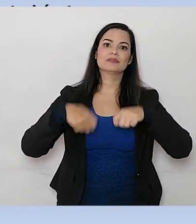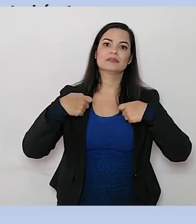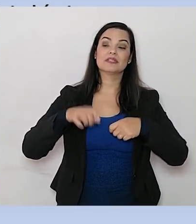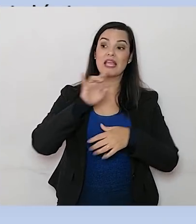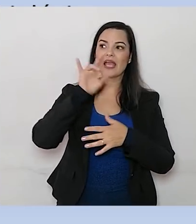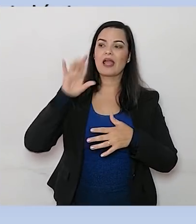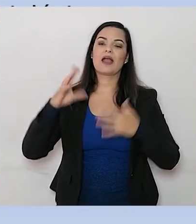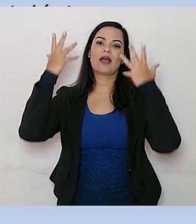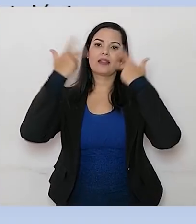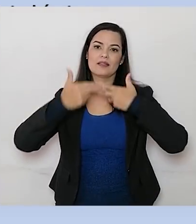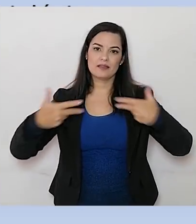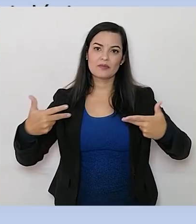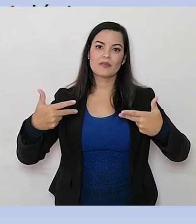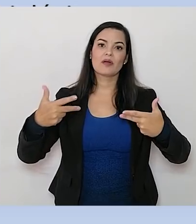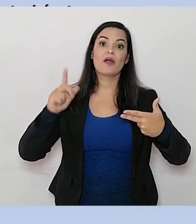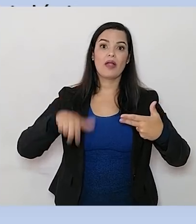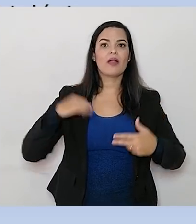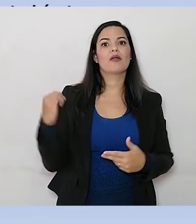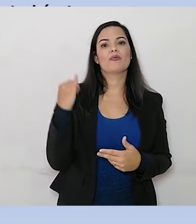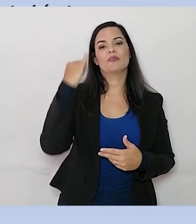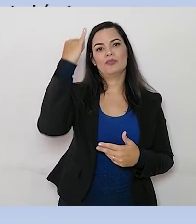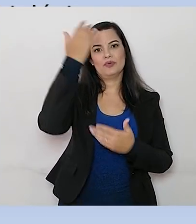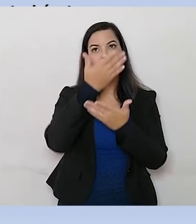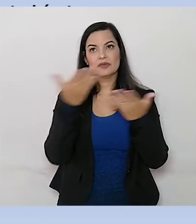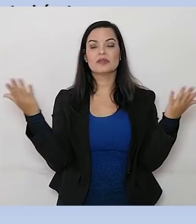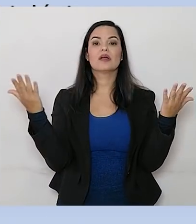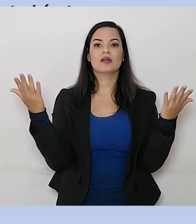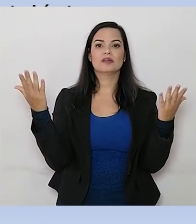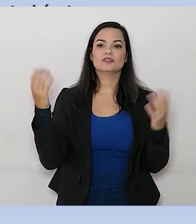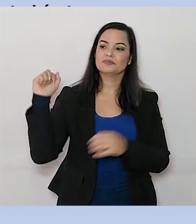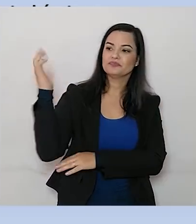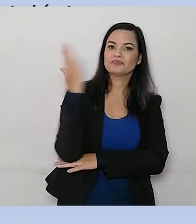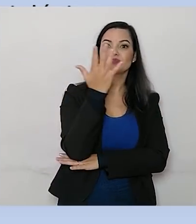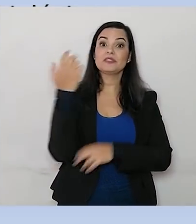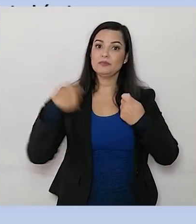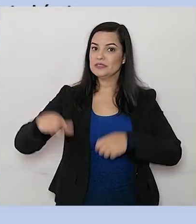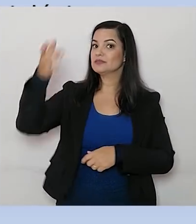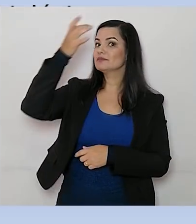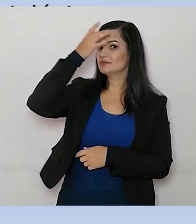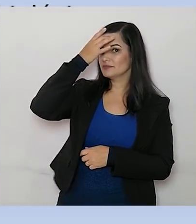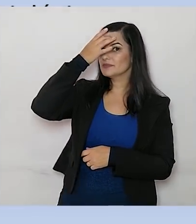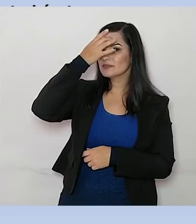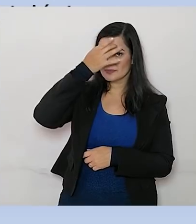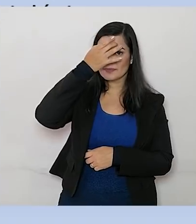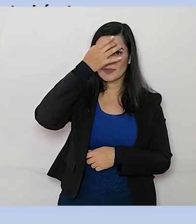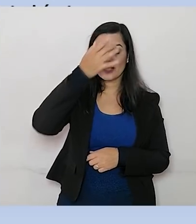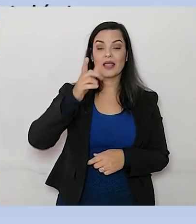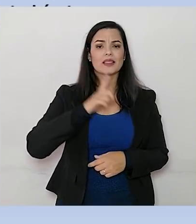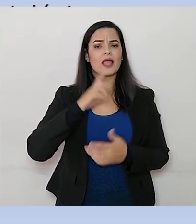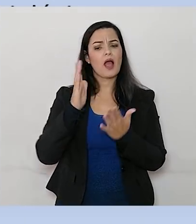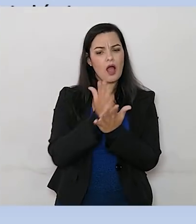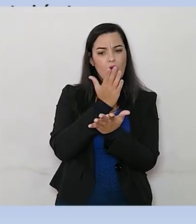pode sair matando qualquer inseto que a gente encontrar no caminho. Nós precisamos ter essa consciência. Existem algumas